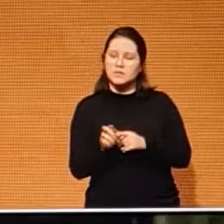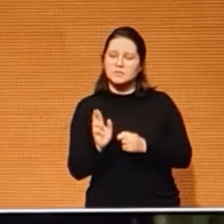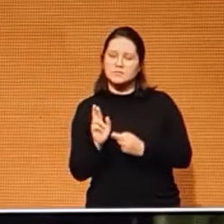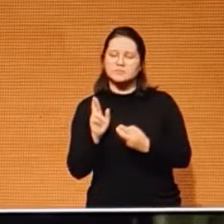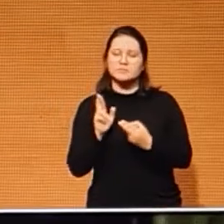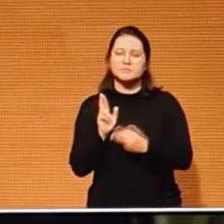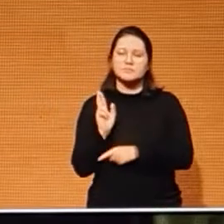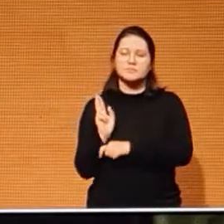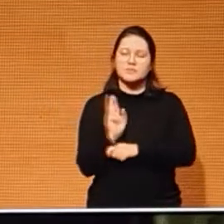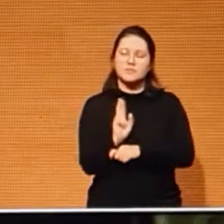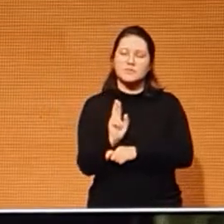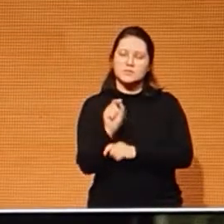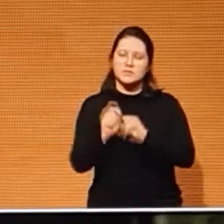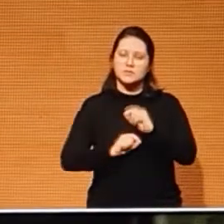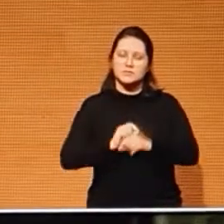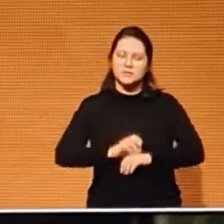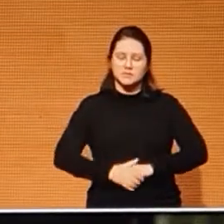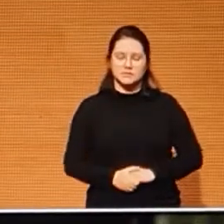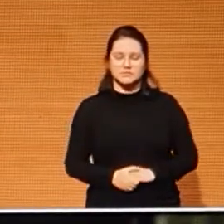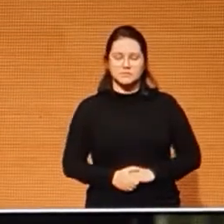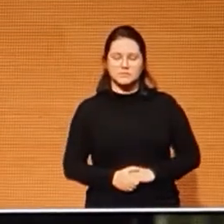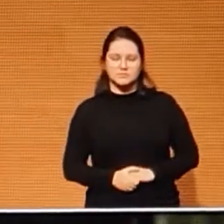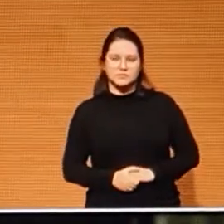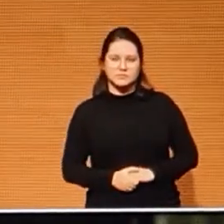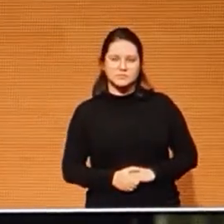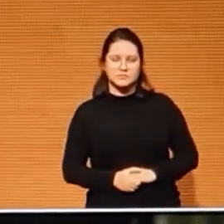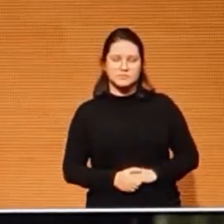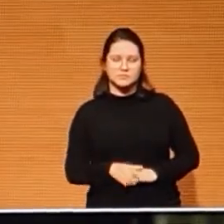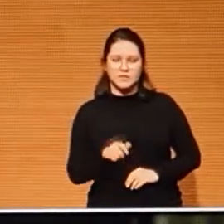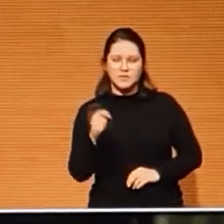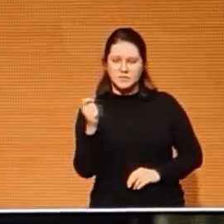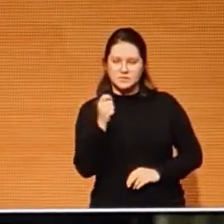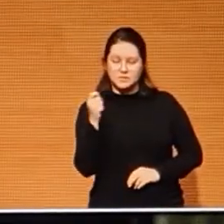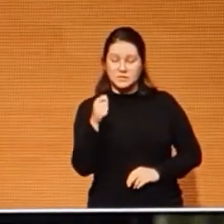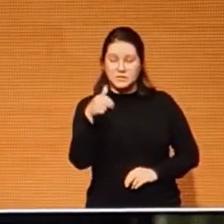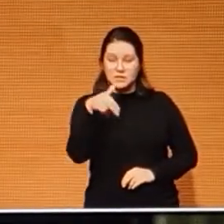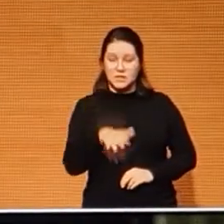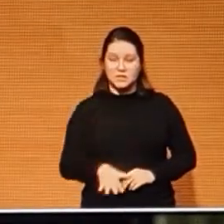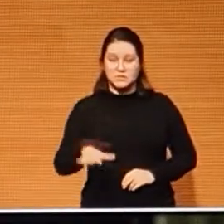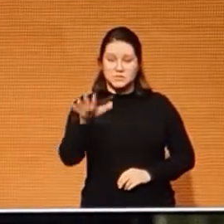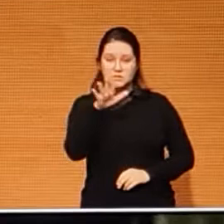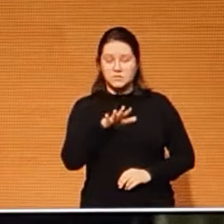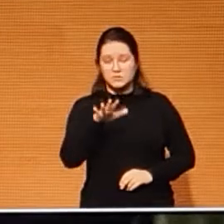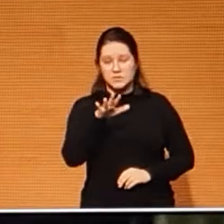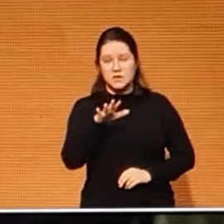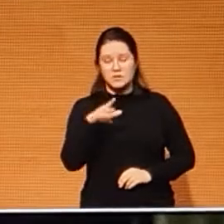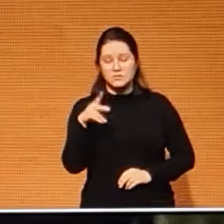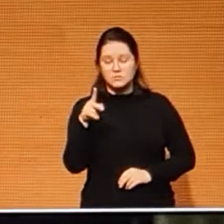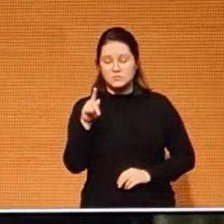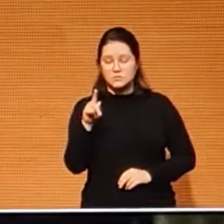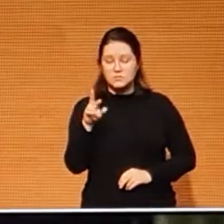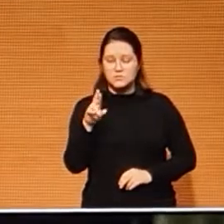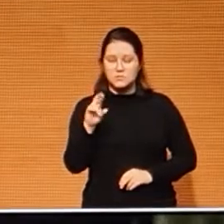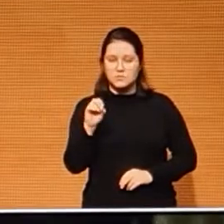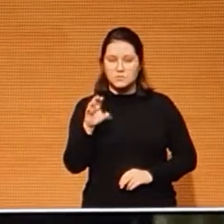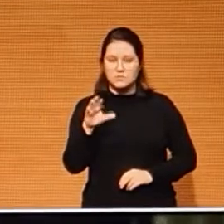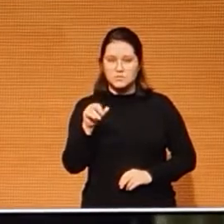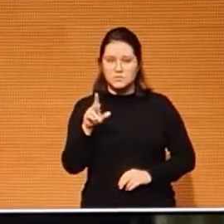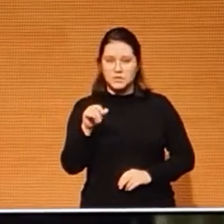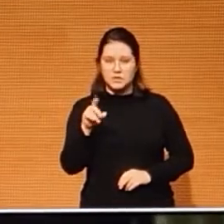a Associação Nacional dos Procuradores do Estado,